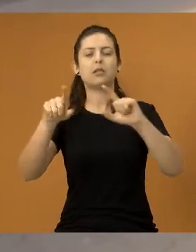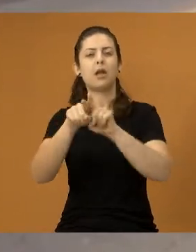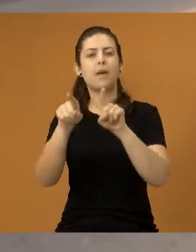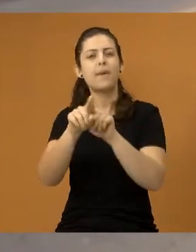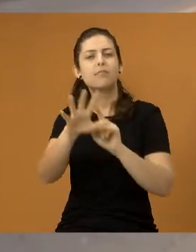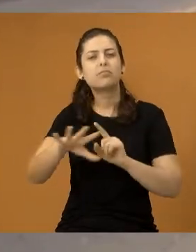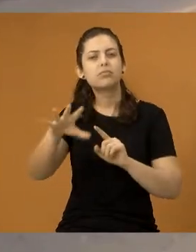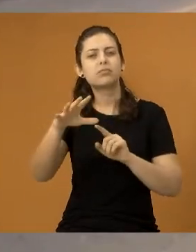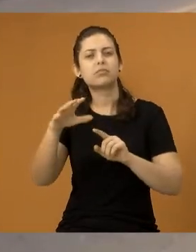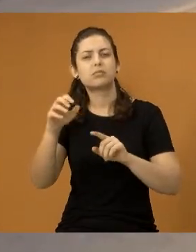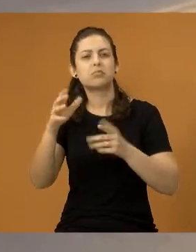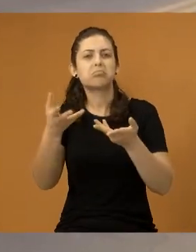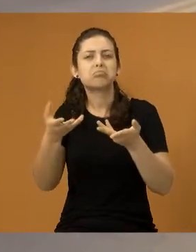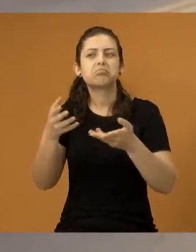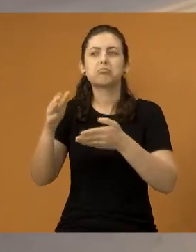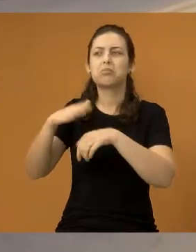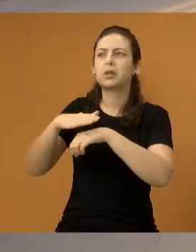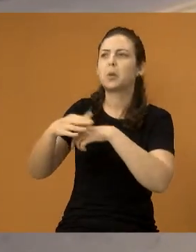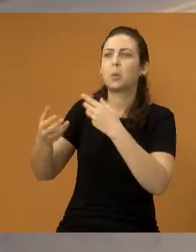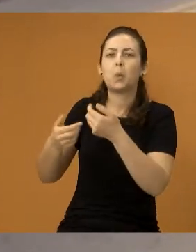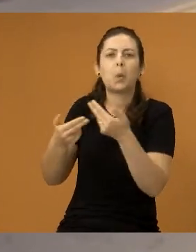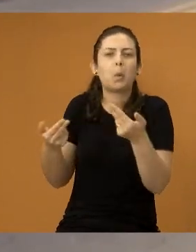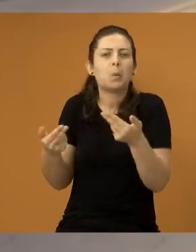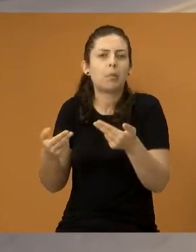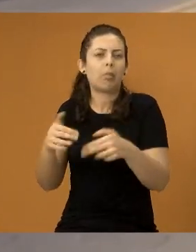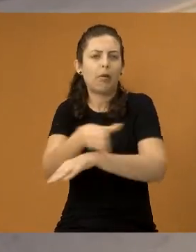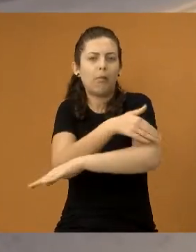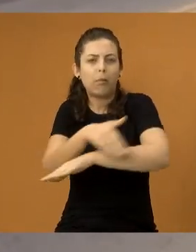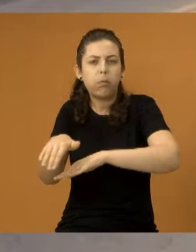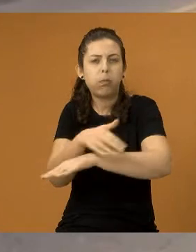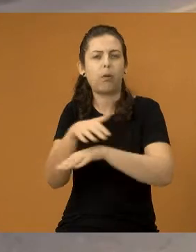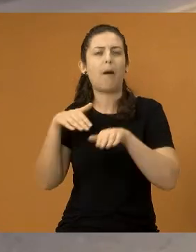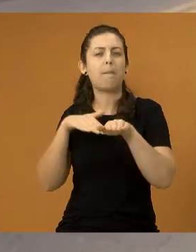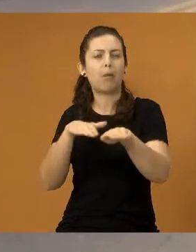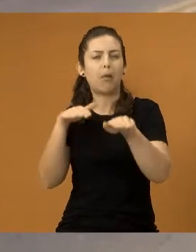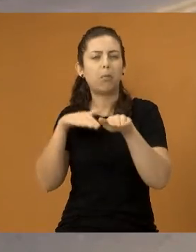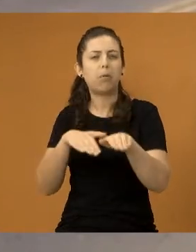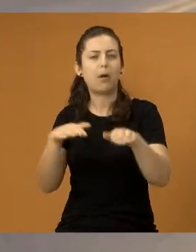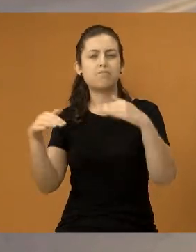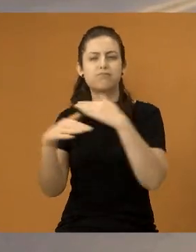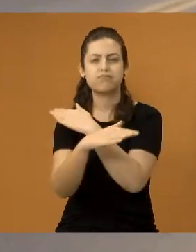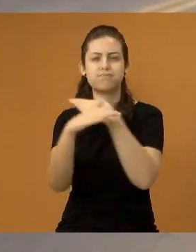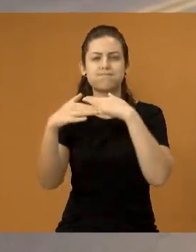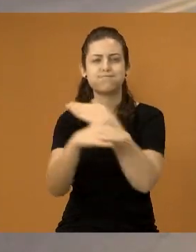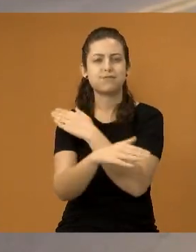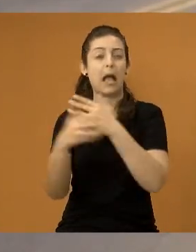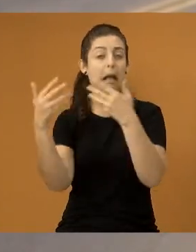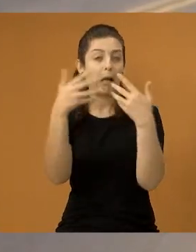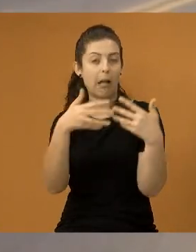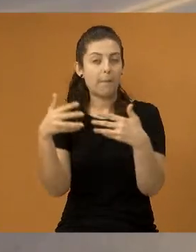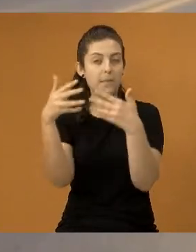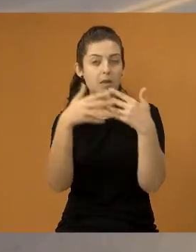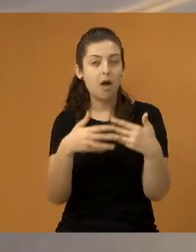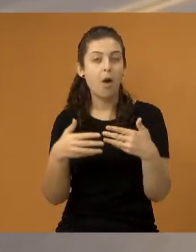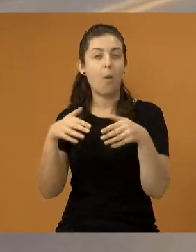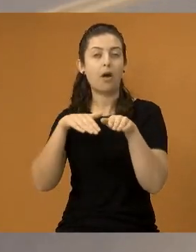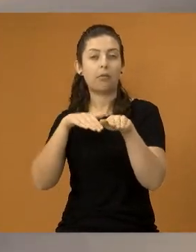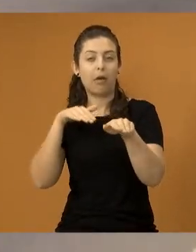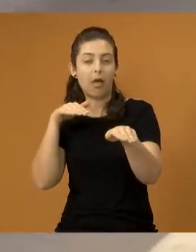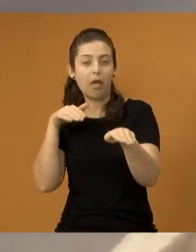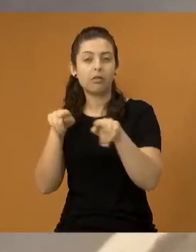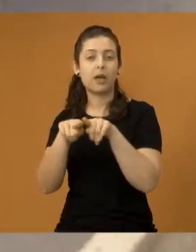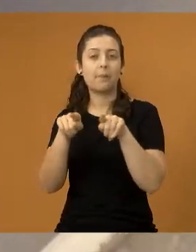município, para que sejam tomadas as providências. Aqui nós temos uma avenida que é muito movimentada, é um tráfego muito intenso de caminhões, de carretas,